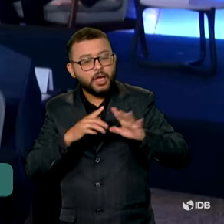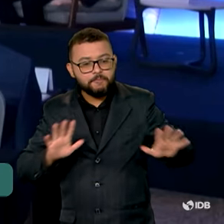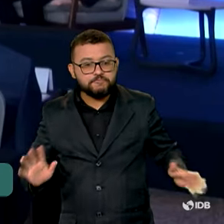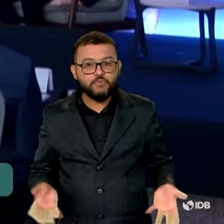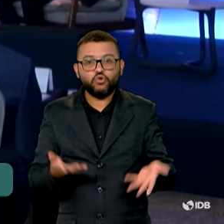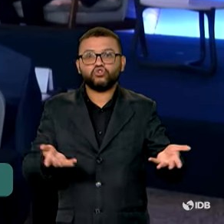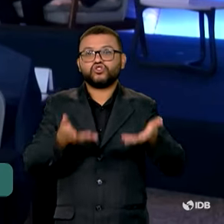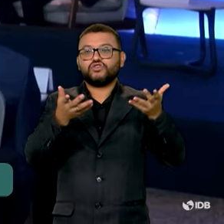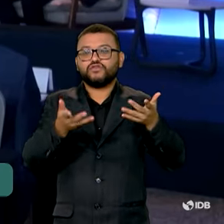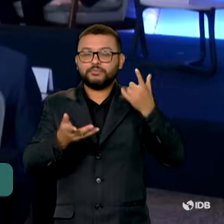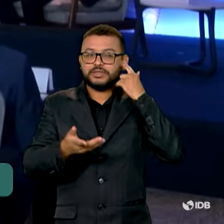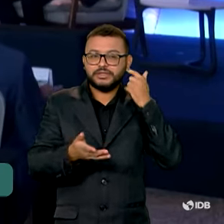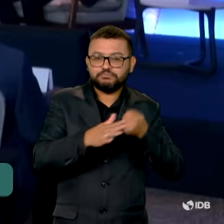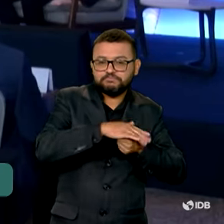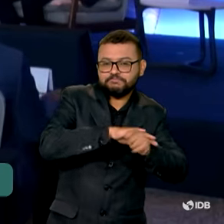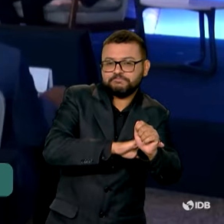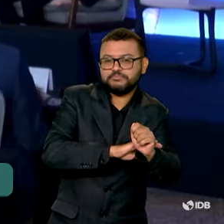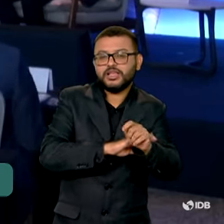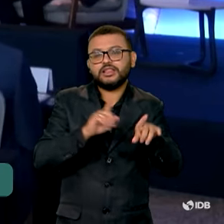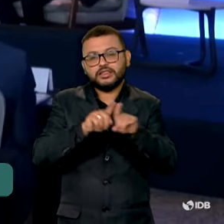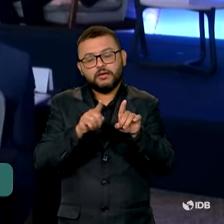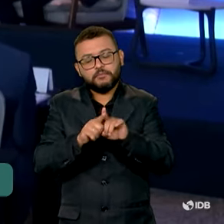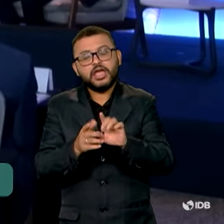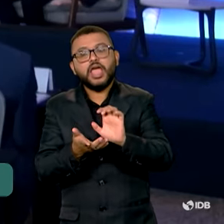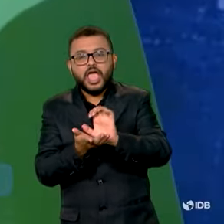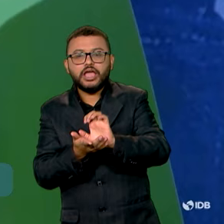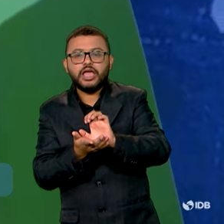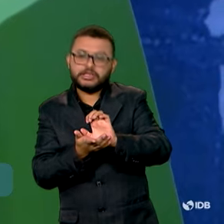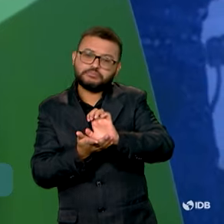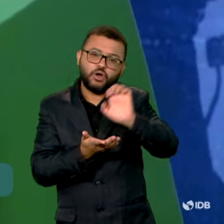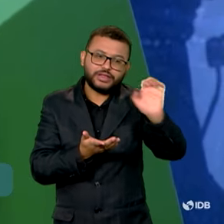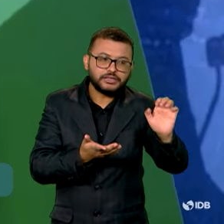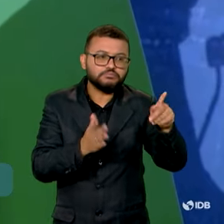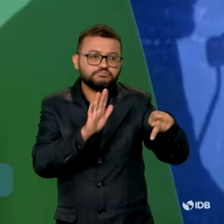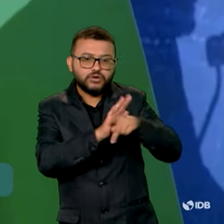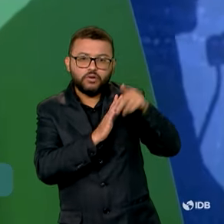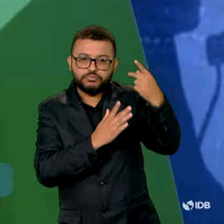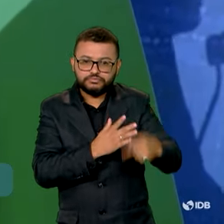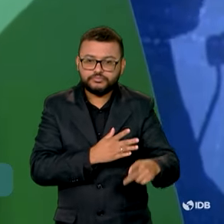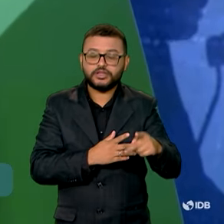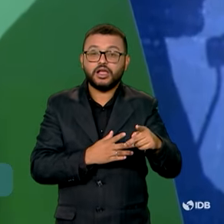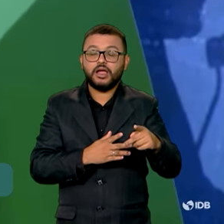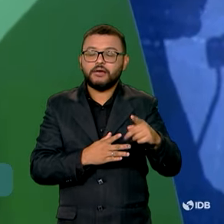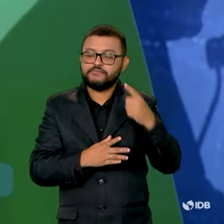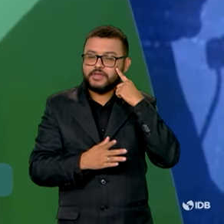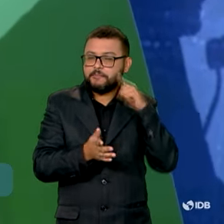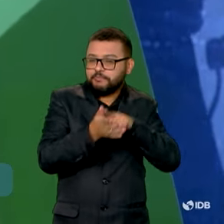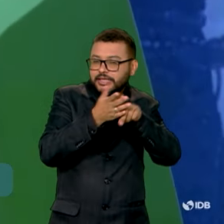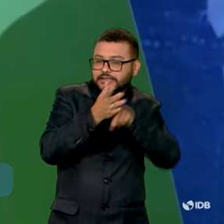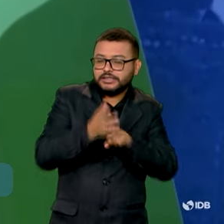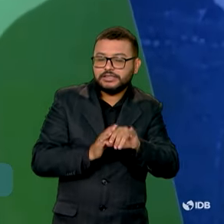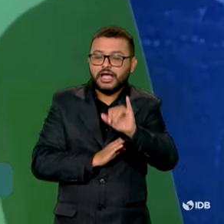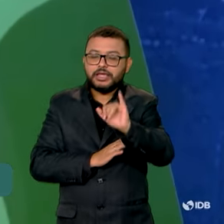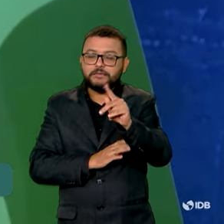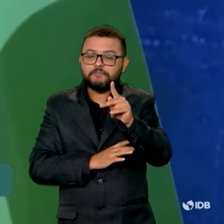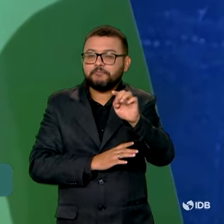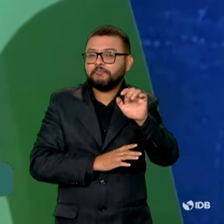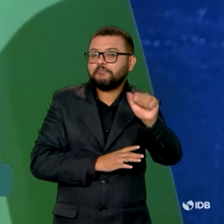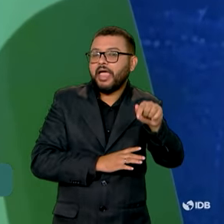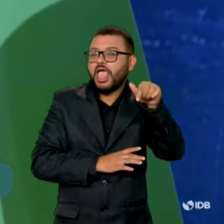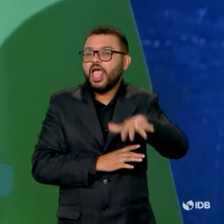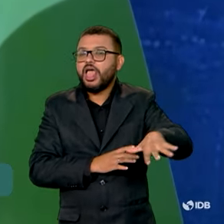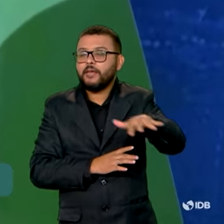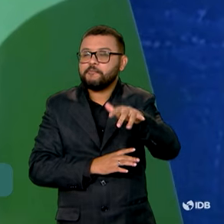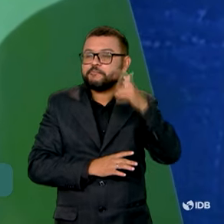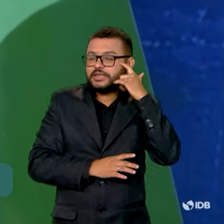investimentos e exportação. Os estudos do IPEA mostram que em 15